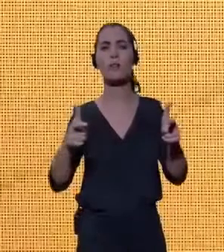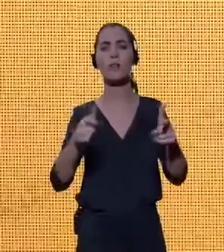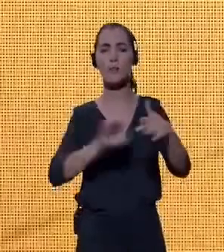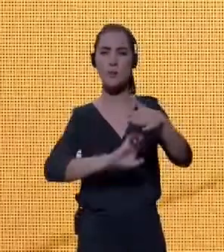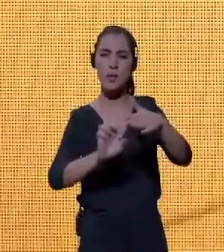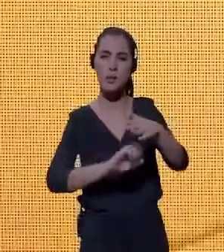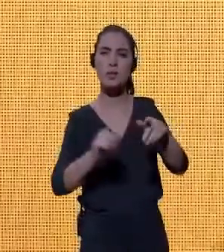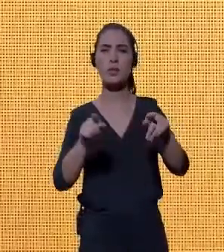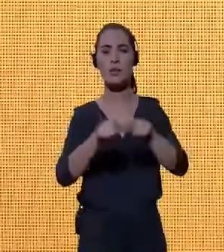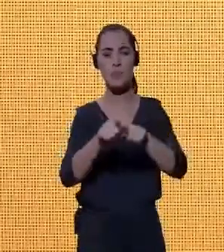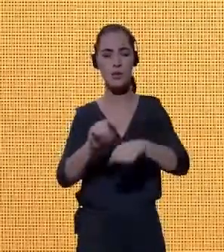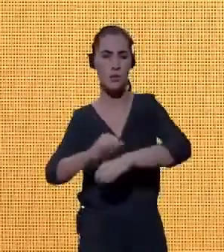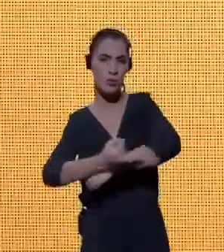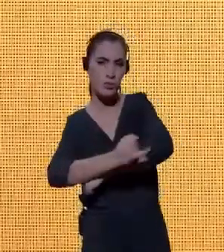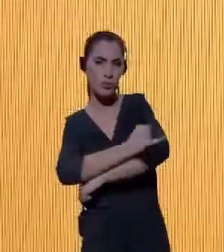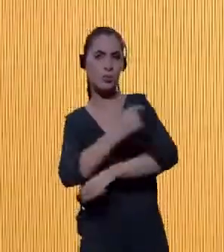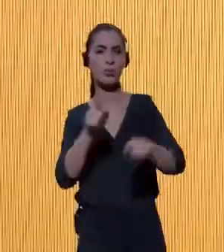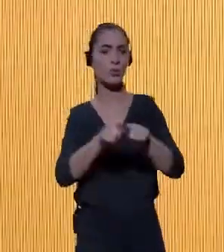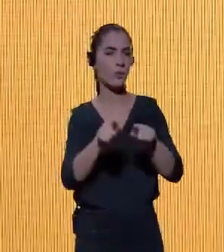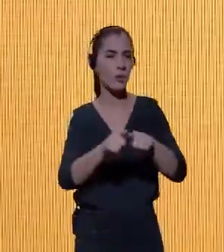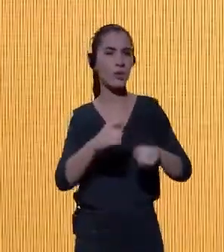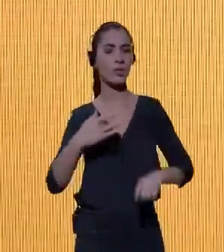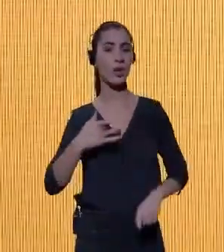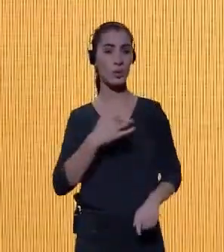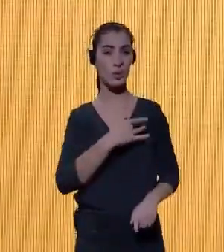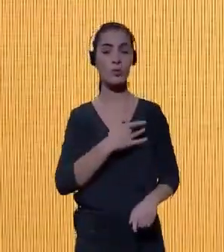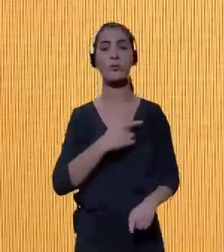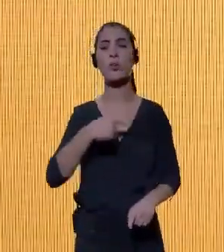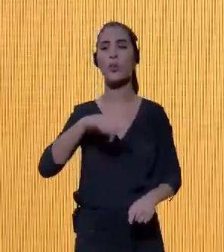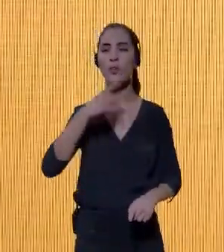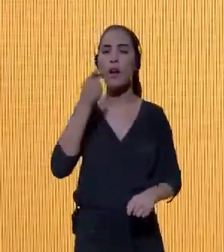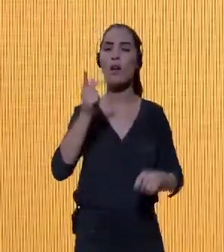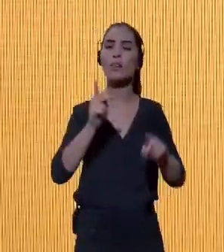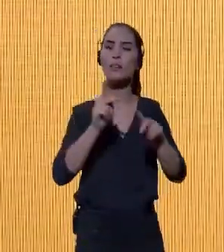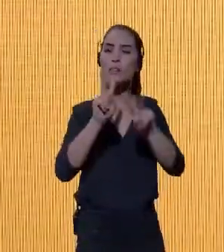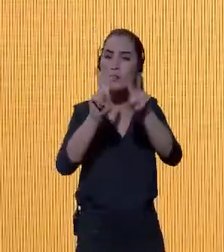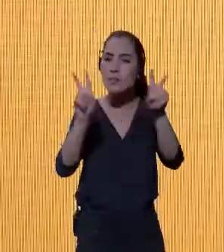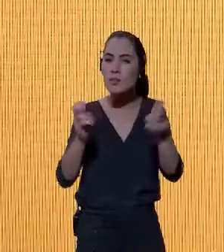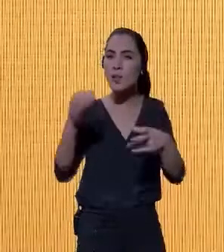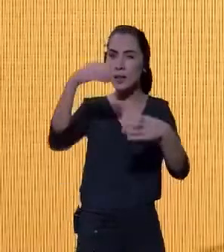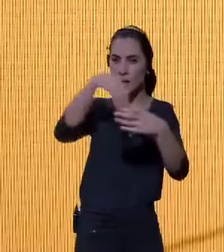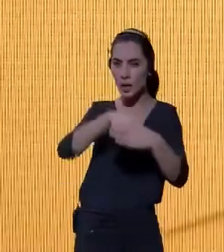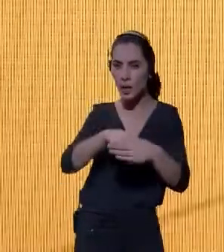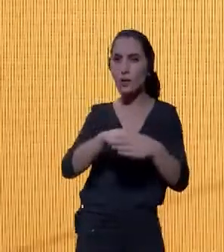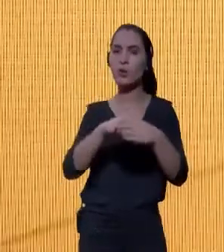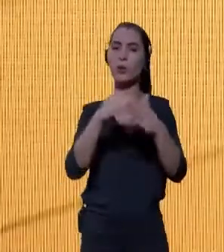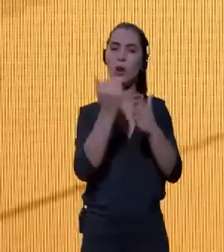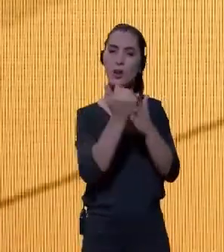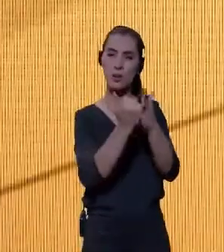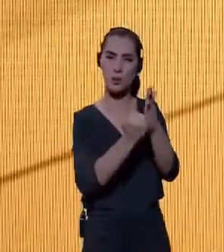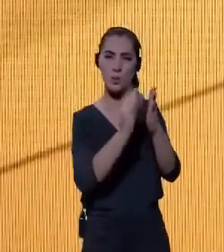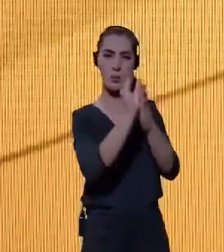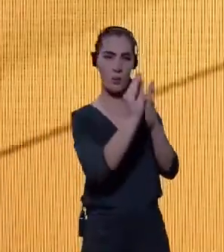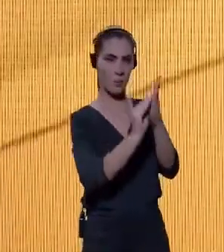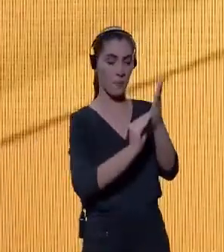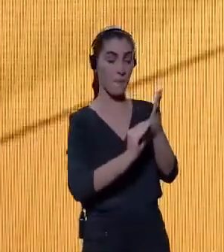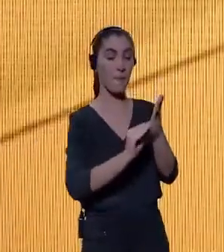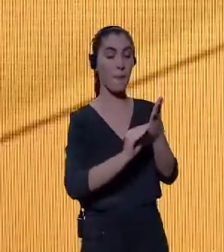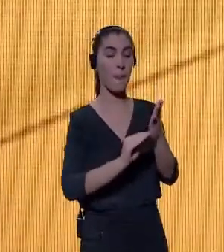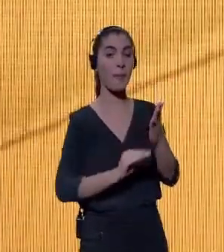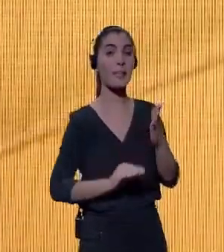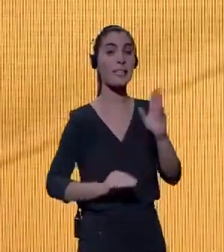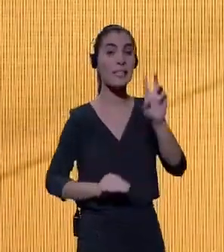falar de alguns desses temas que constam do nosso Plano ABDE. Nós temos cinco missões com potencial